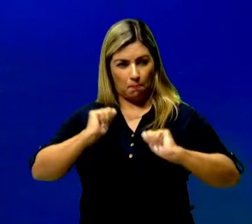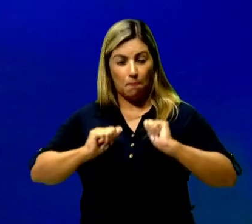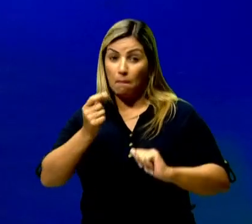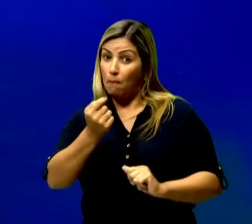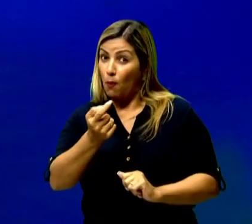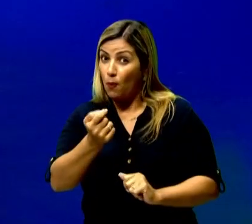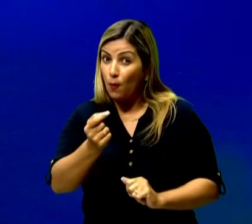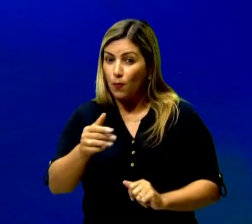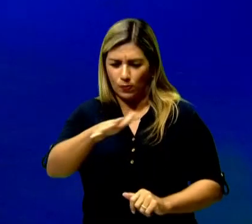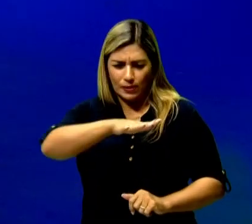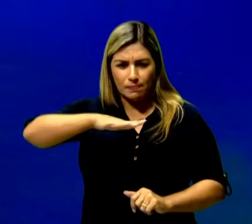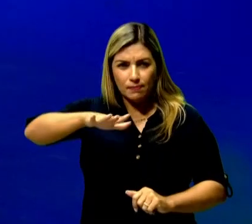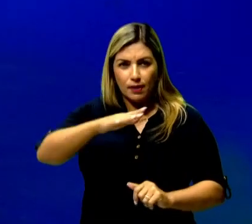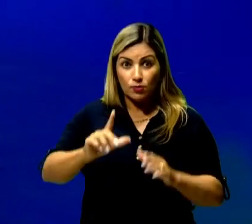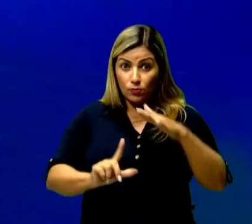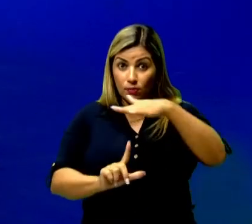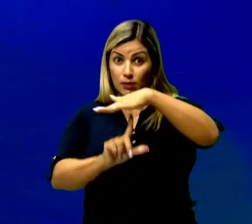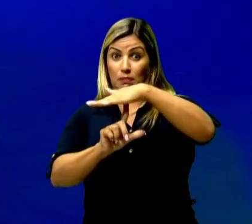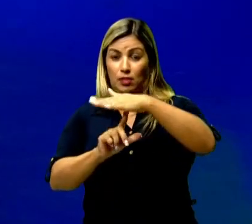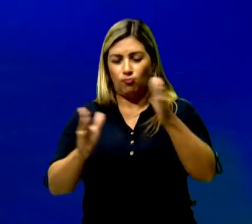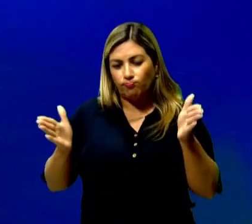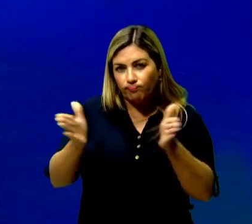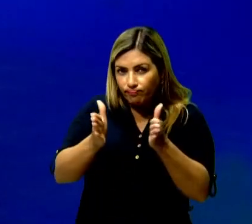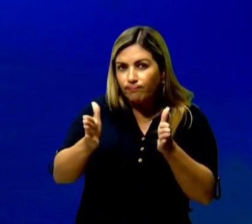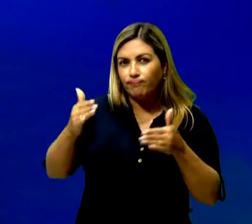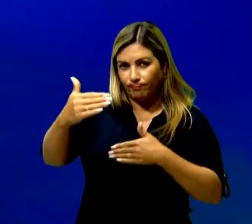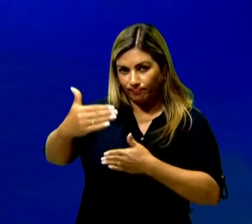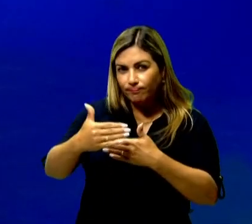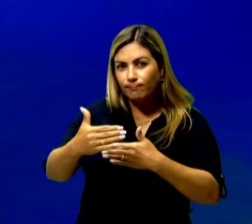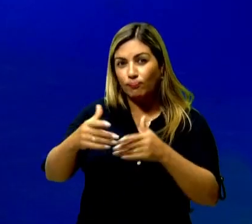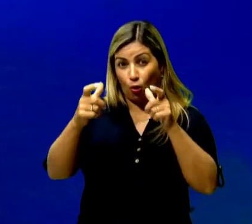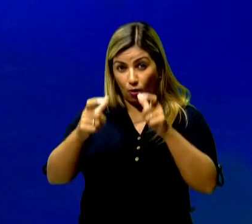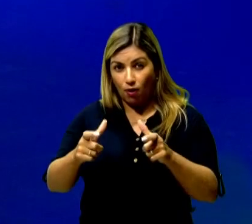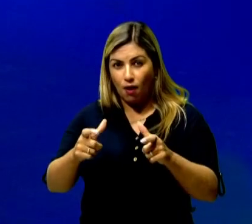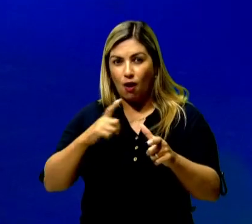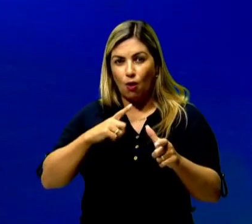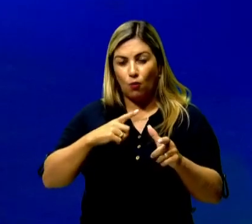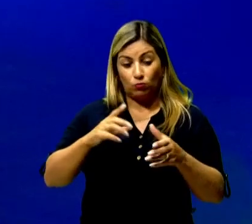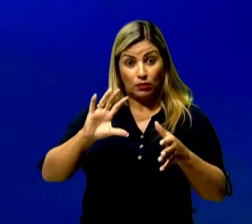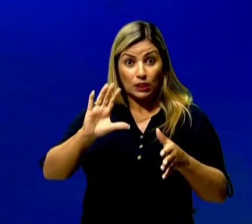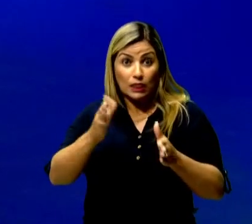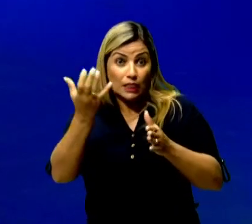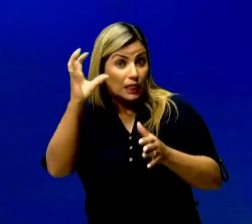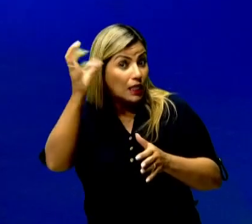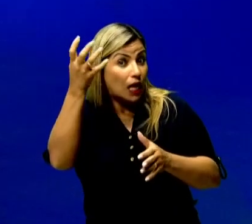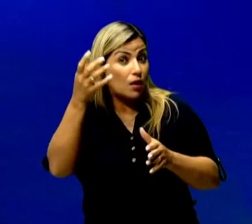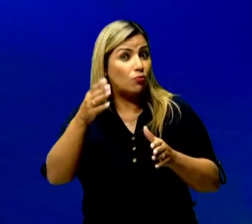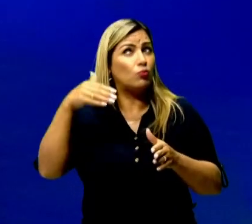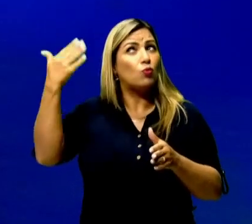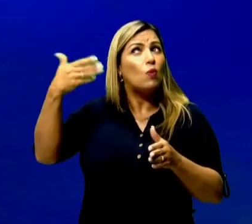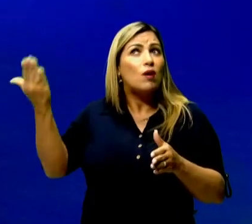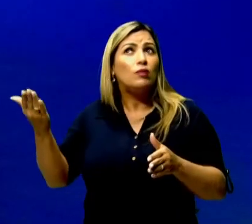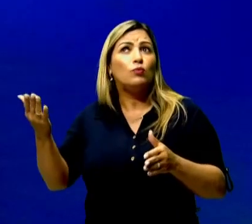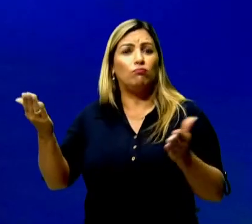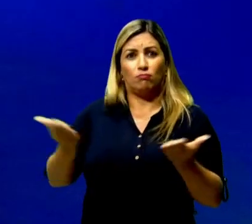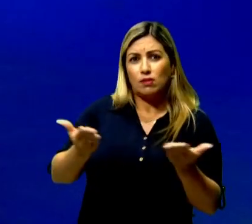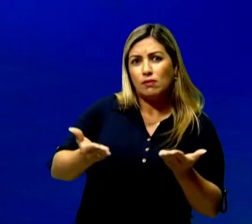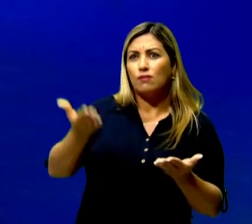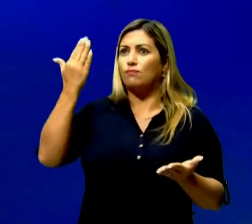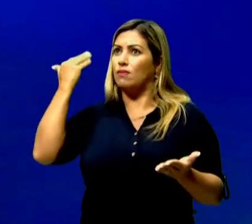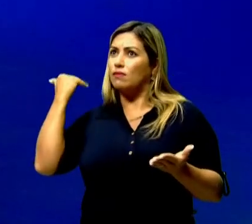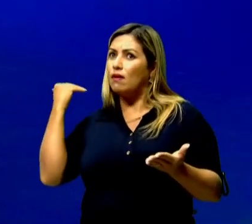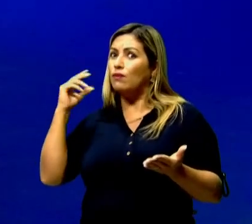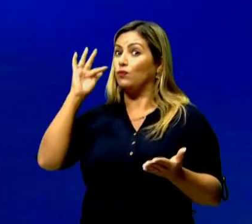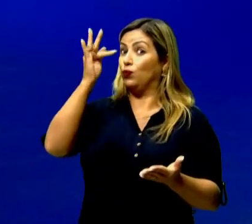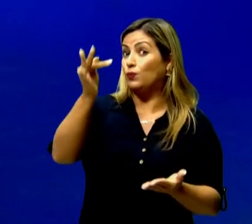espaço e cenário bem limitado, bem reduzido, um recorte temporal também, que é o quando, né, o tempo, quando essa história